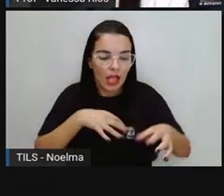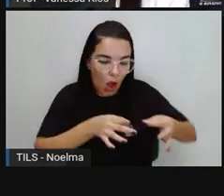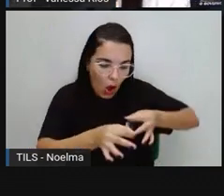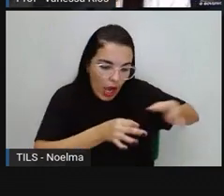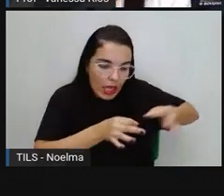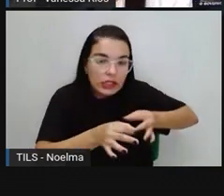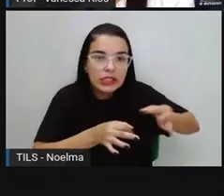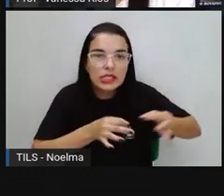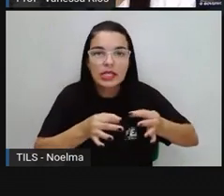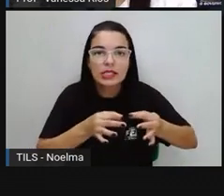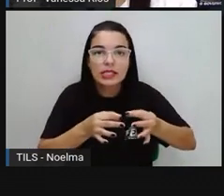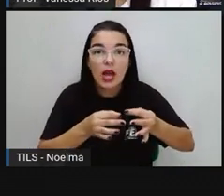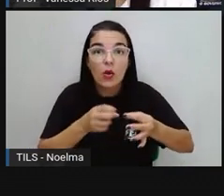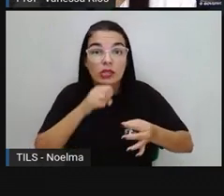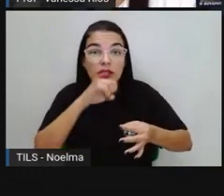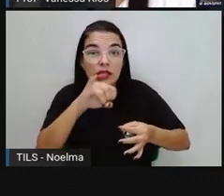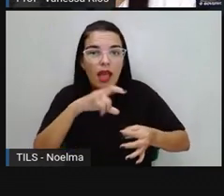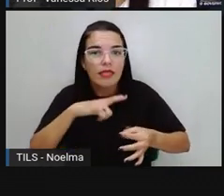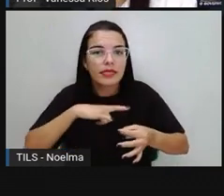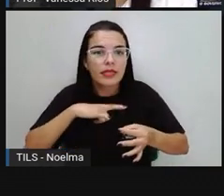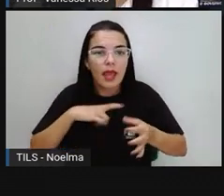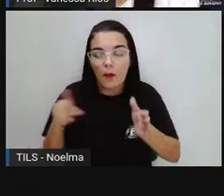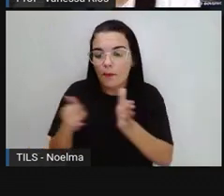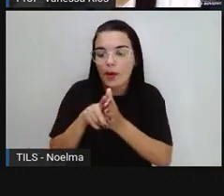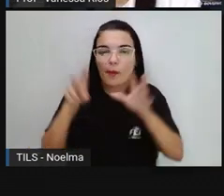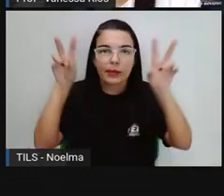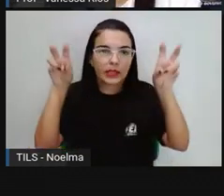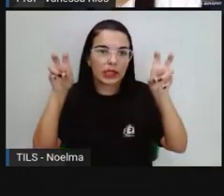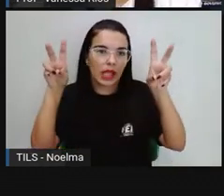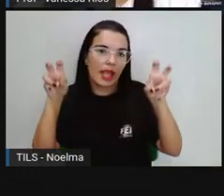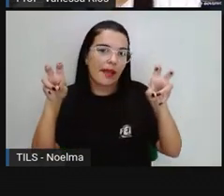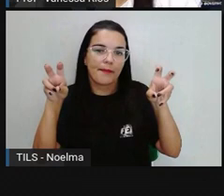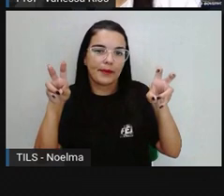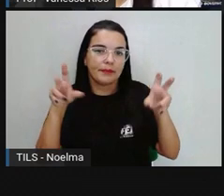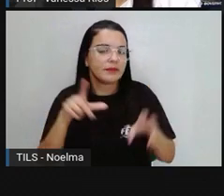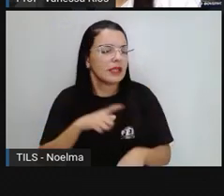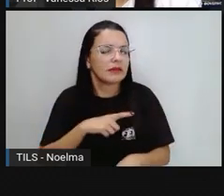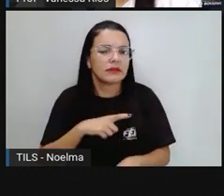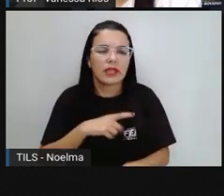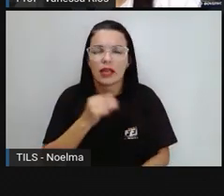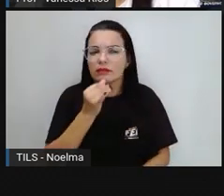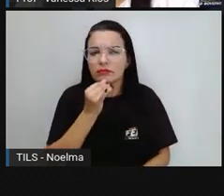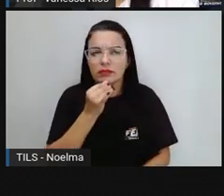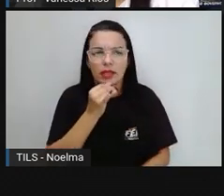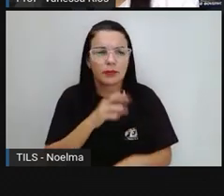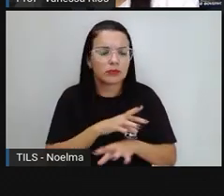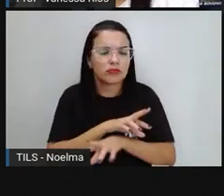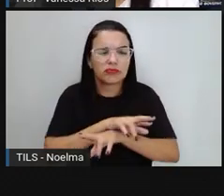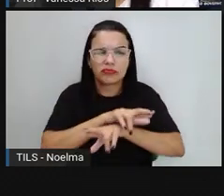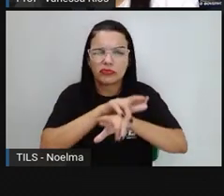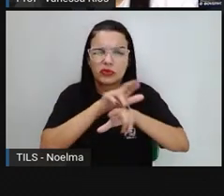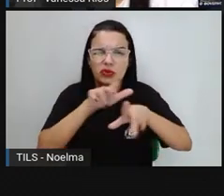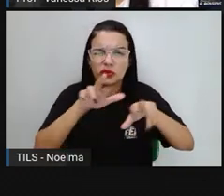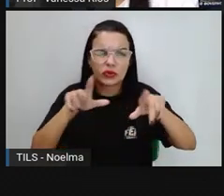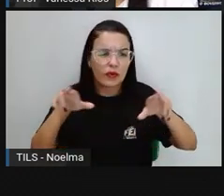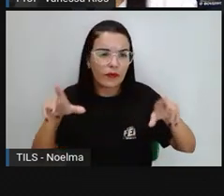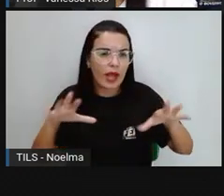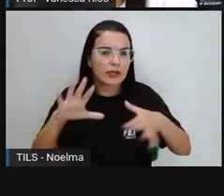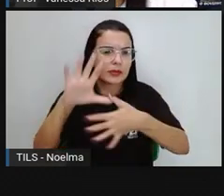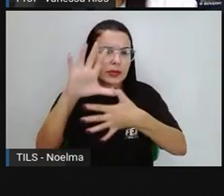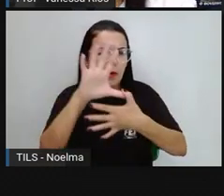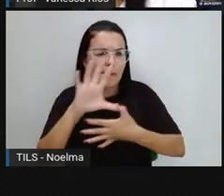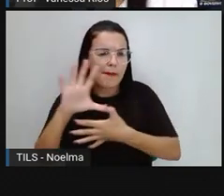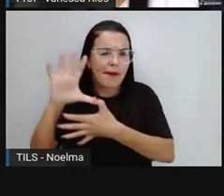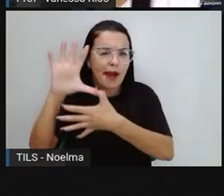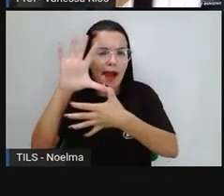do estudo. Nós temos aí mapas que formam aí, né? Que mostram para a gente